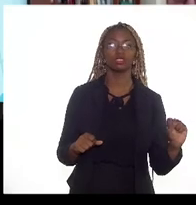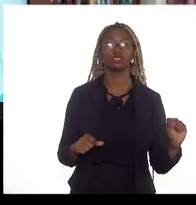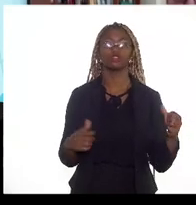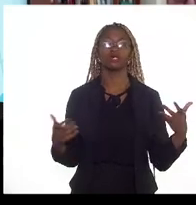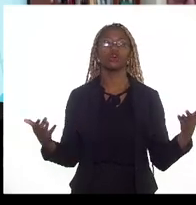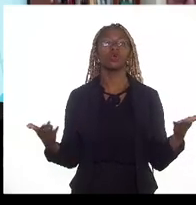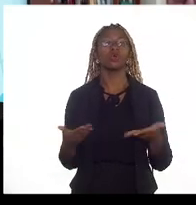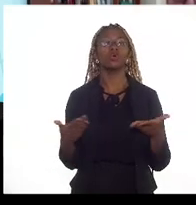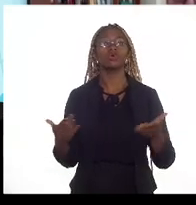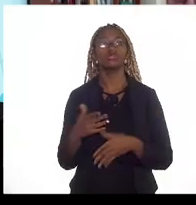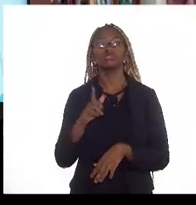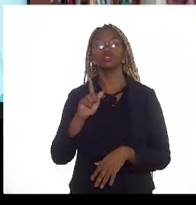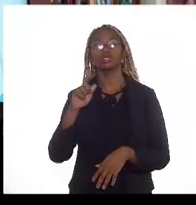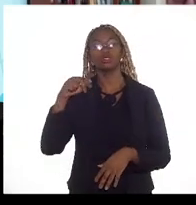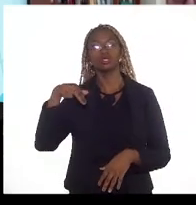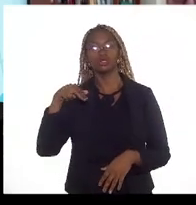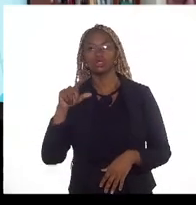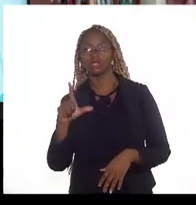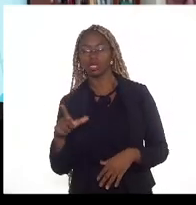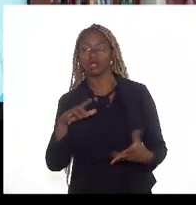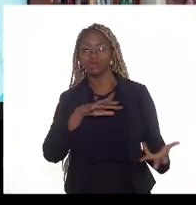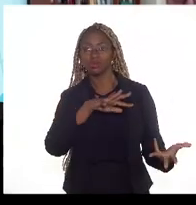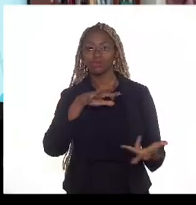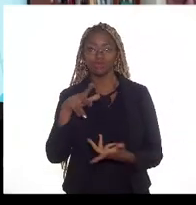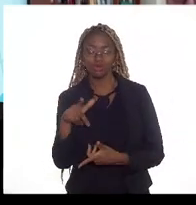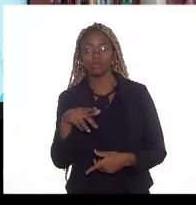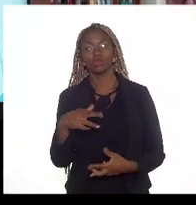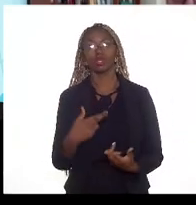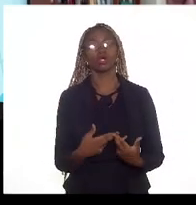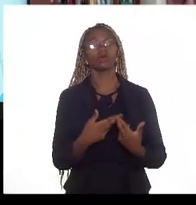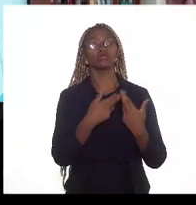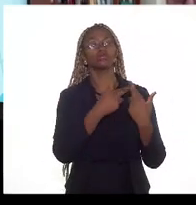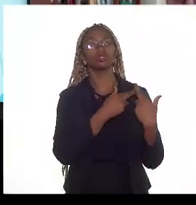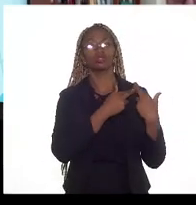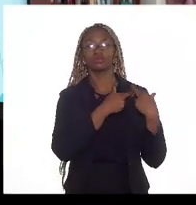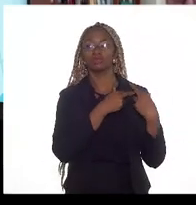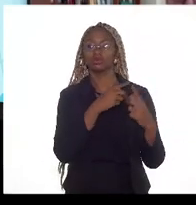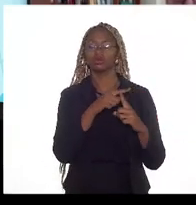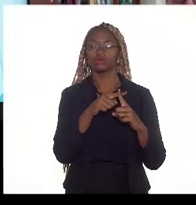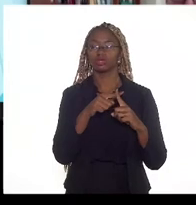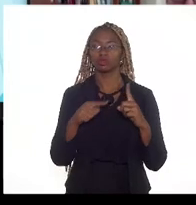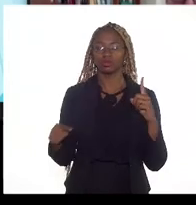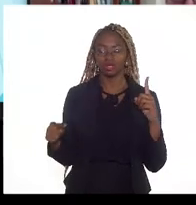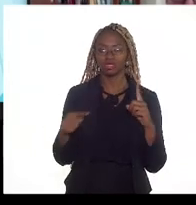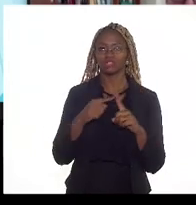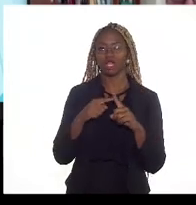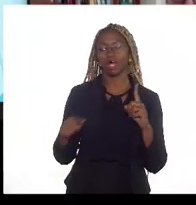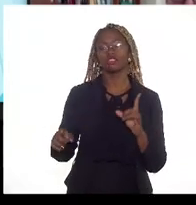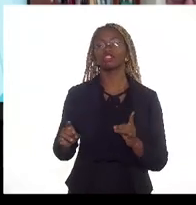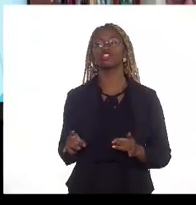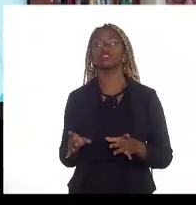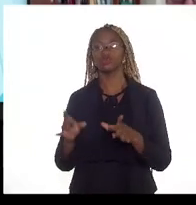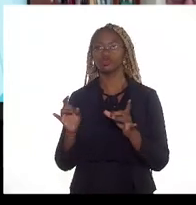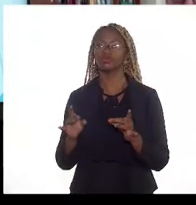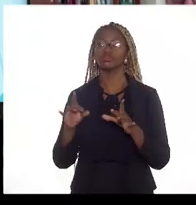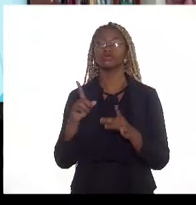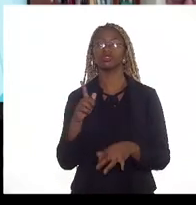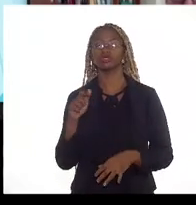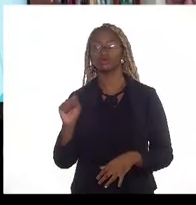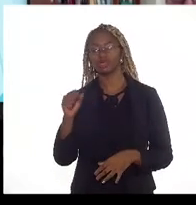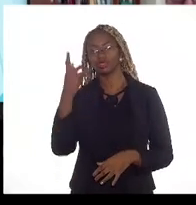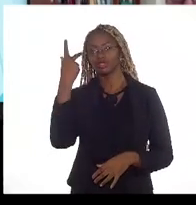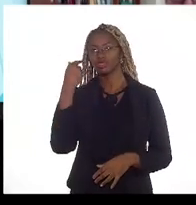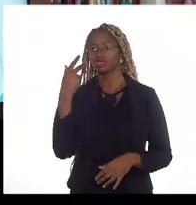GNL do mundo já são responsáveis pela metade da comercialização do gás natural